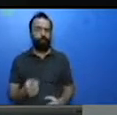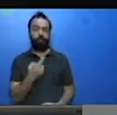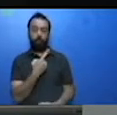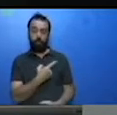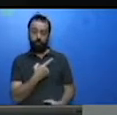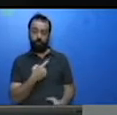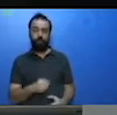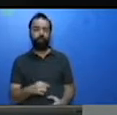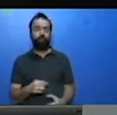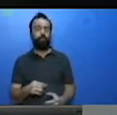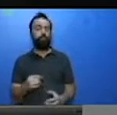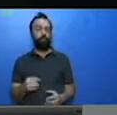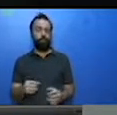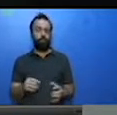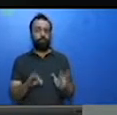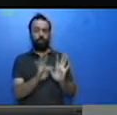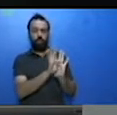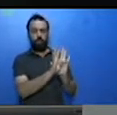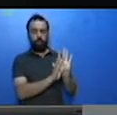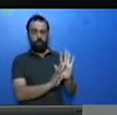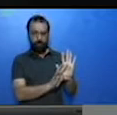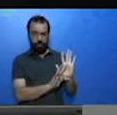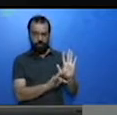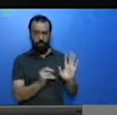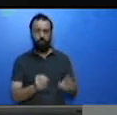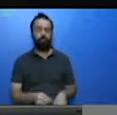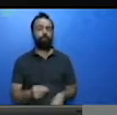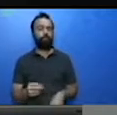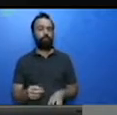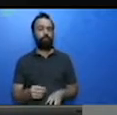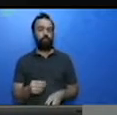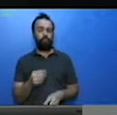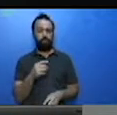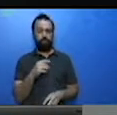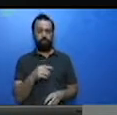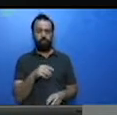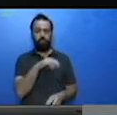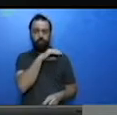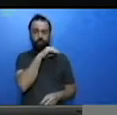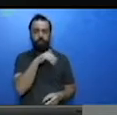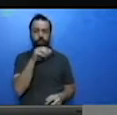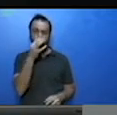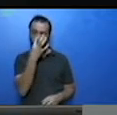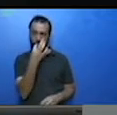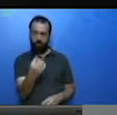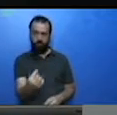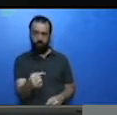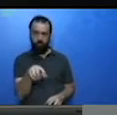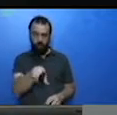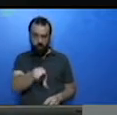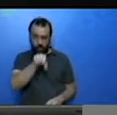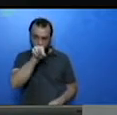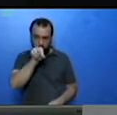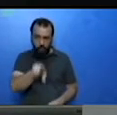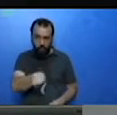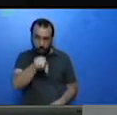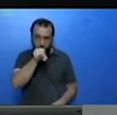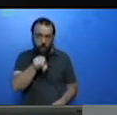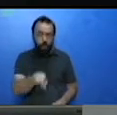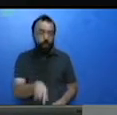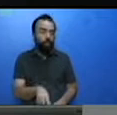A questão A, as palavras destacadas nos textos, retoma que outra palavra? Então, vamos lá.